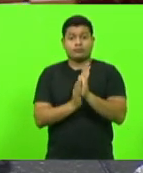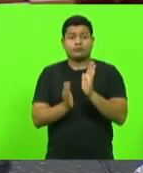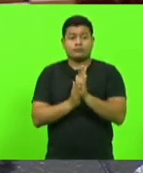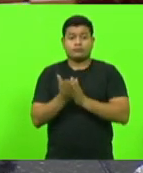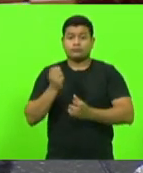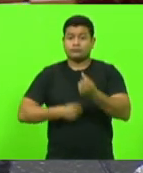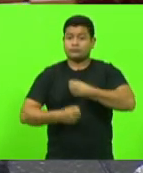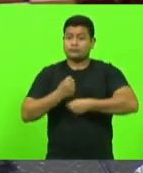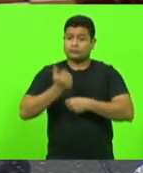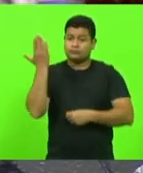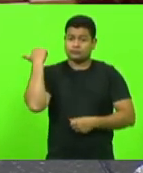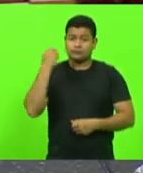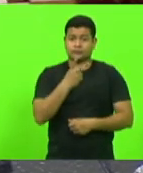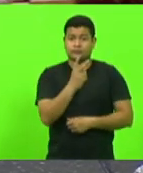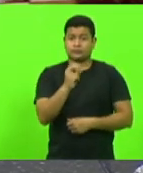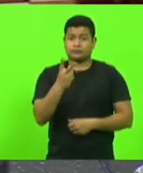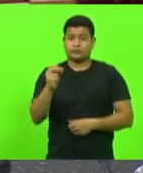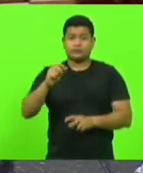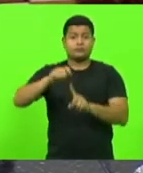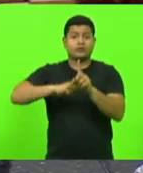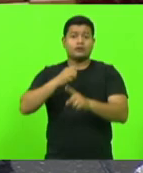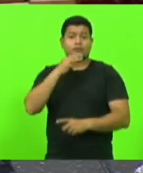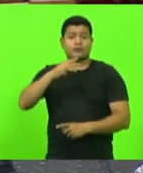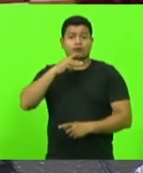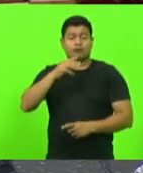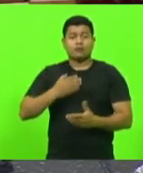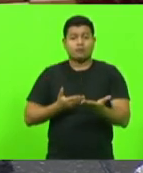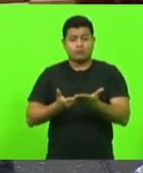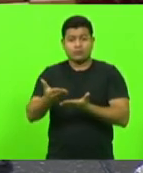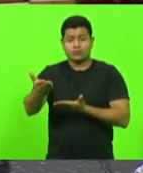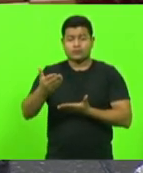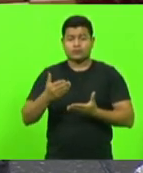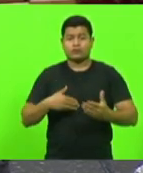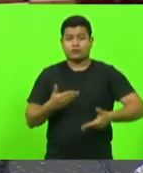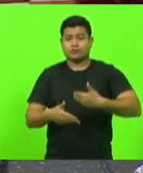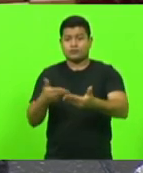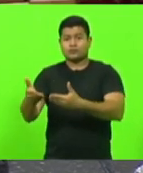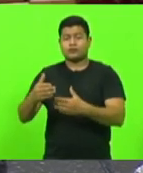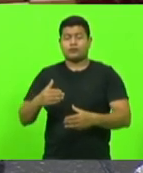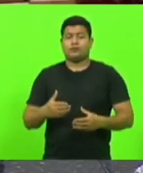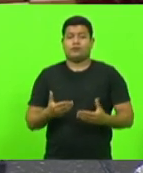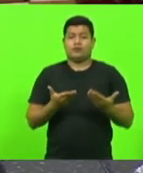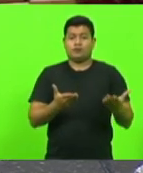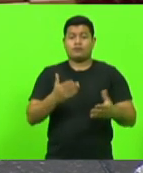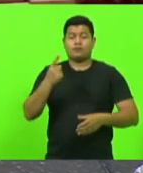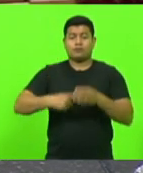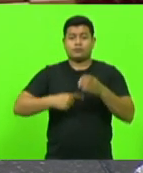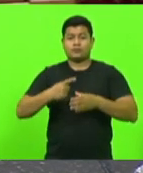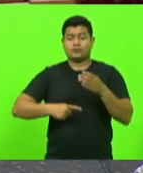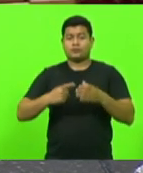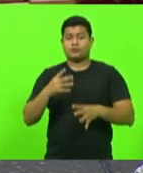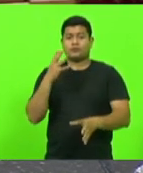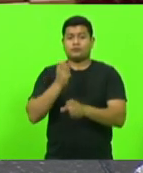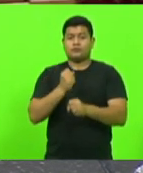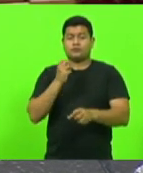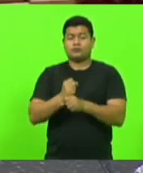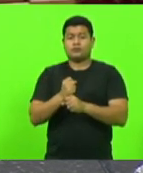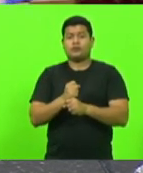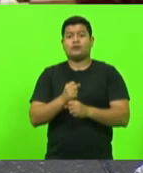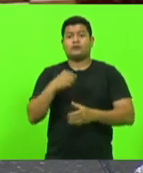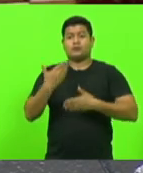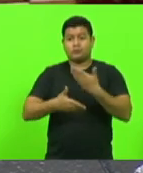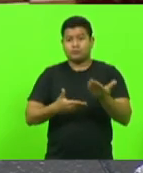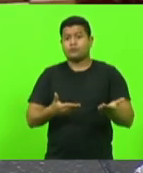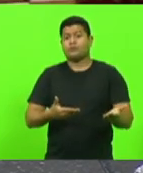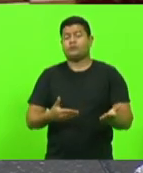pela Comissão de Finanças, anteriormente passou pela CCJ, está passando nas comissões, e eu quero